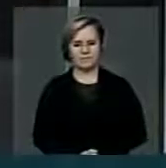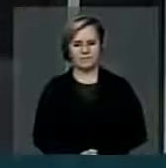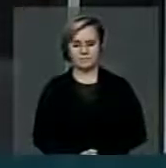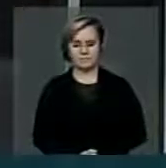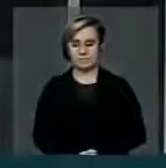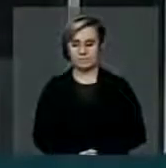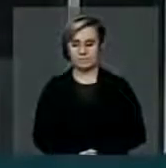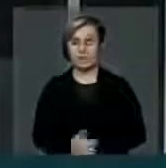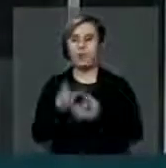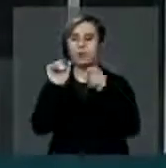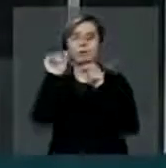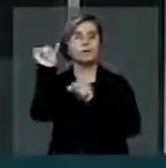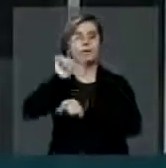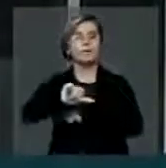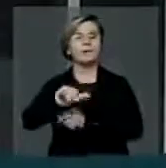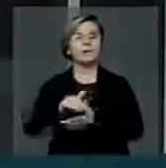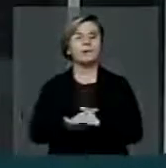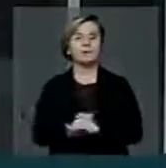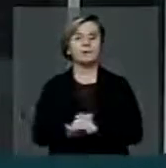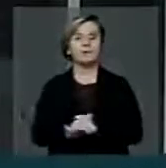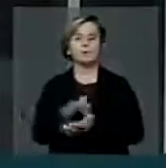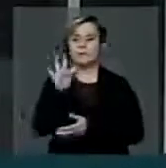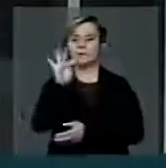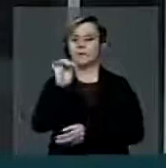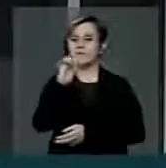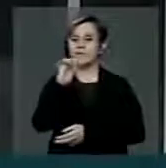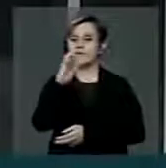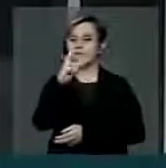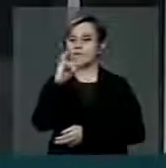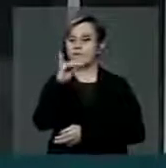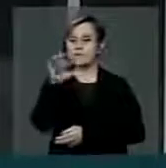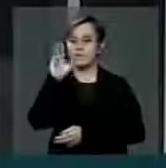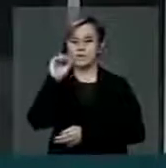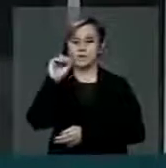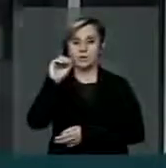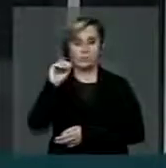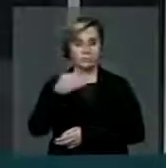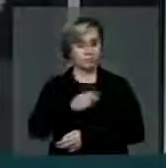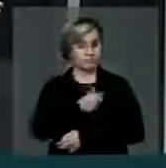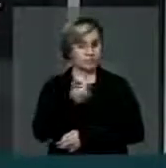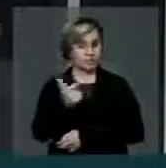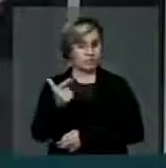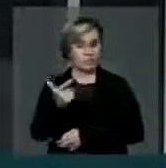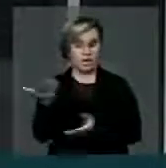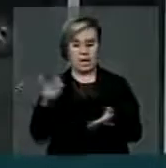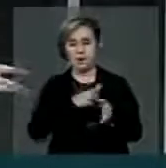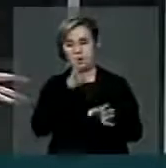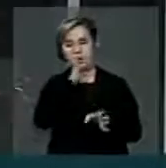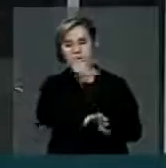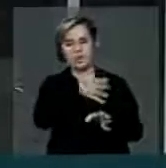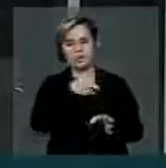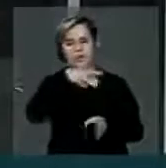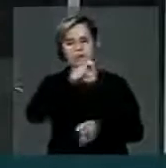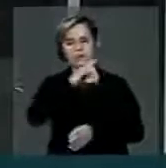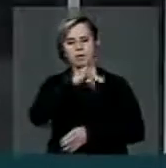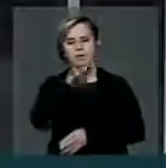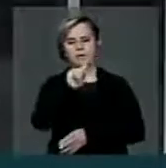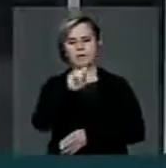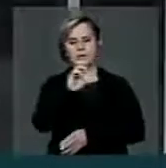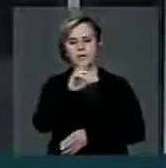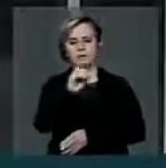E o que é pior, o Feliciano, que não existia aqui, está ameaçando a ministra Marieta Rosário,